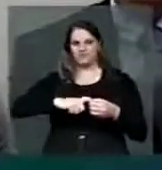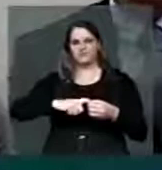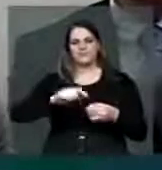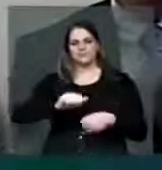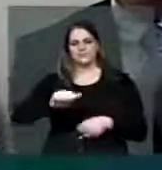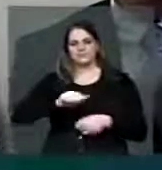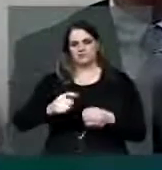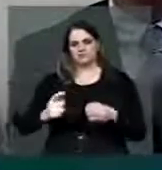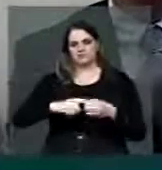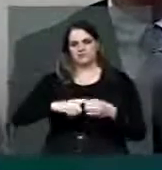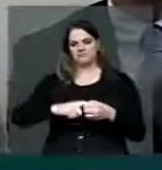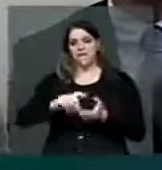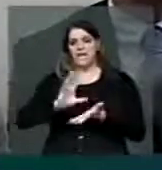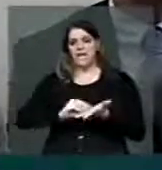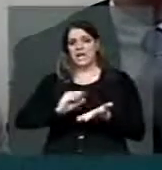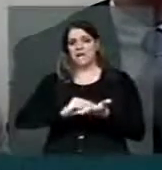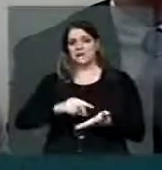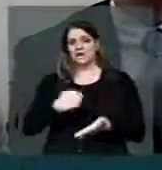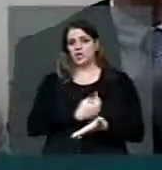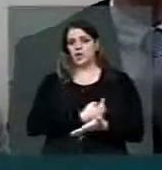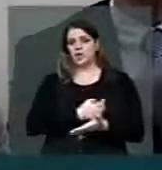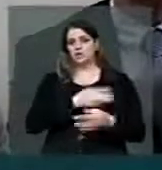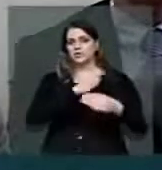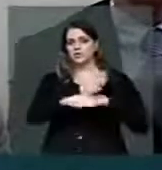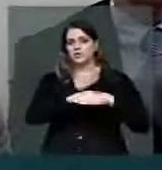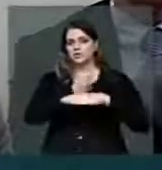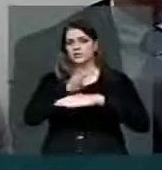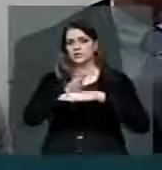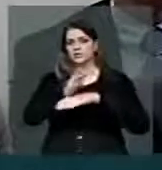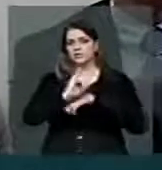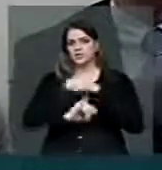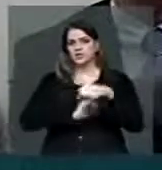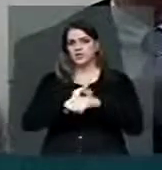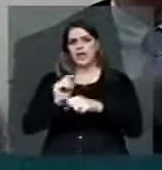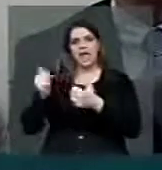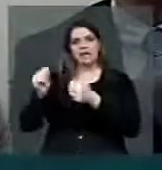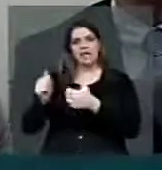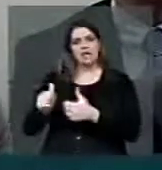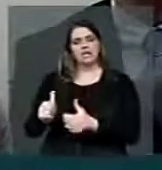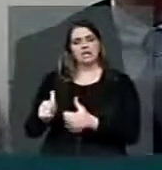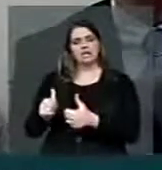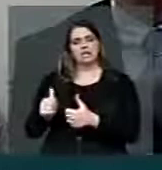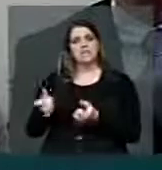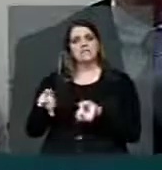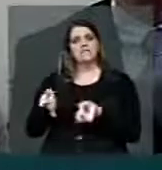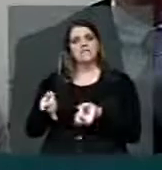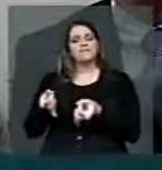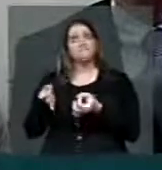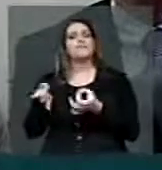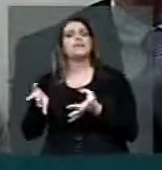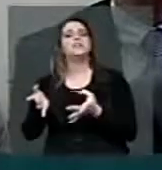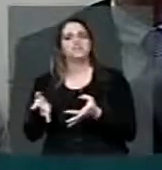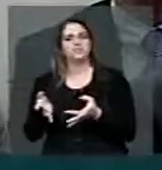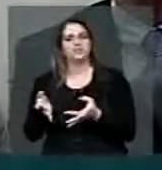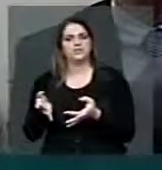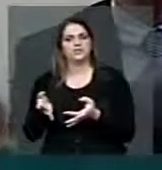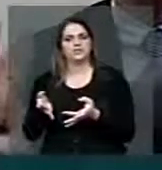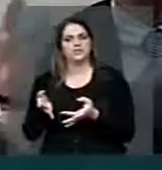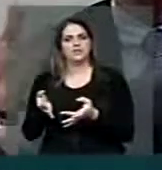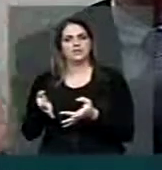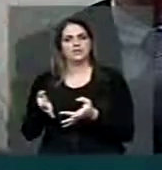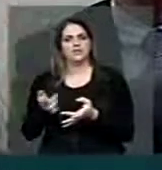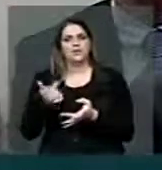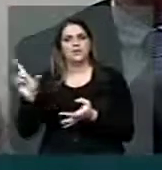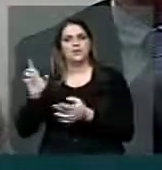Grava toda a nossa navegação, analisa e vende como mercadoria. Então,